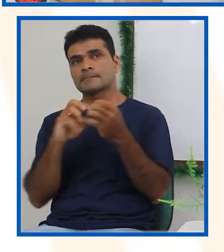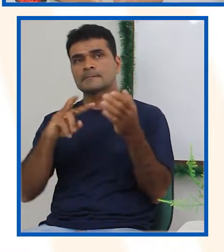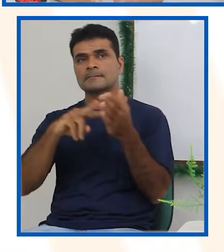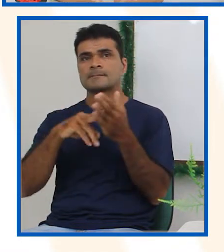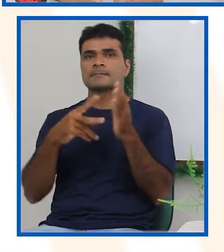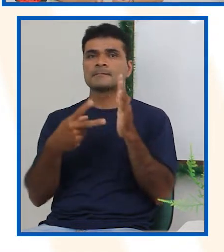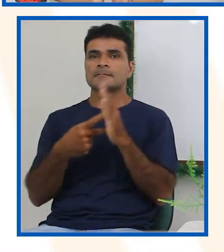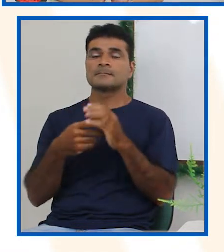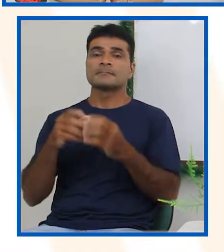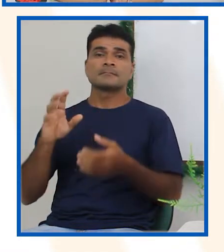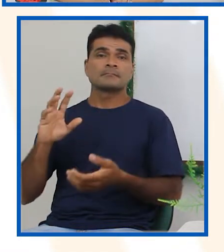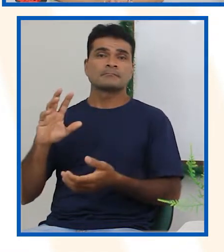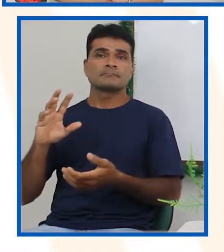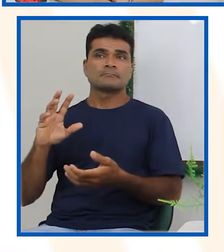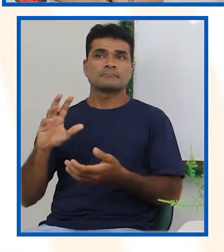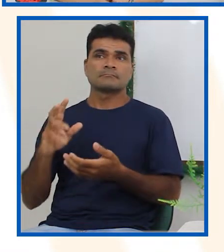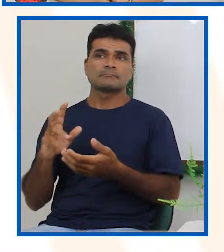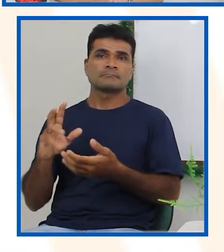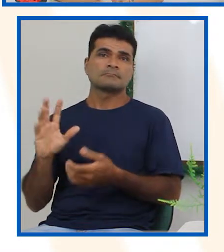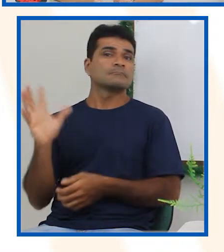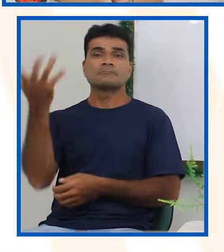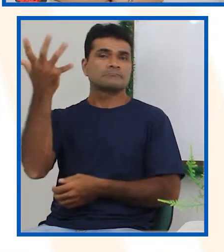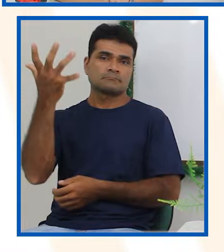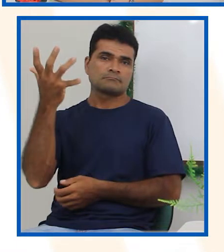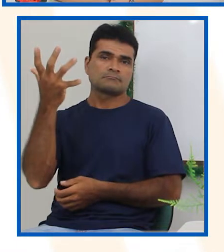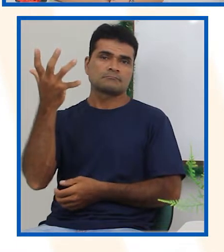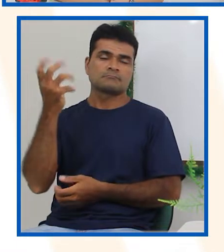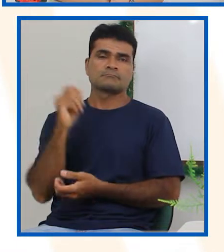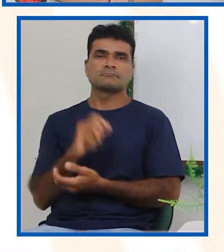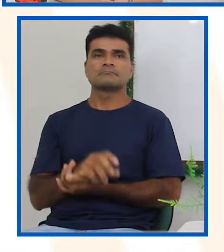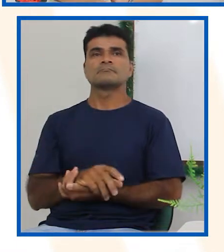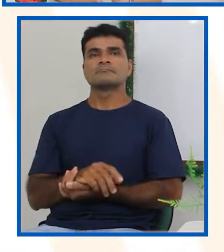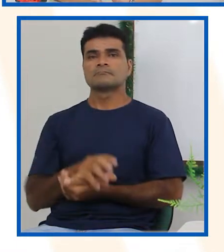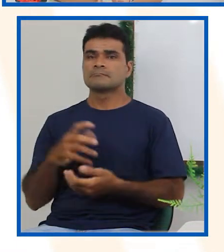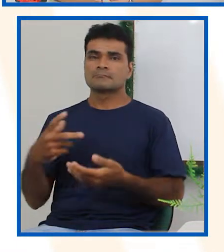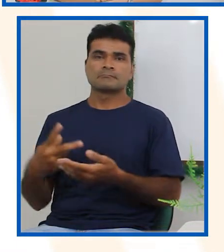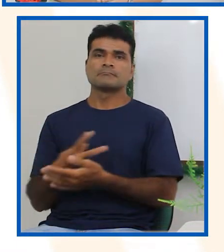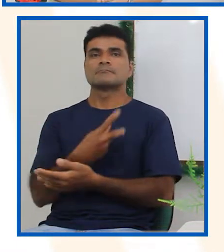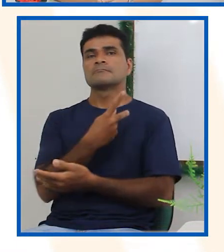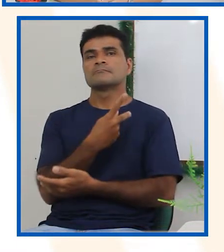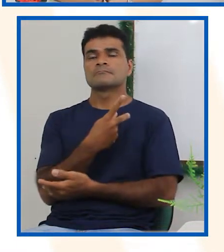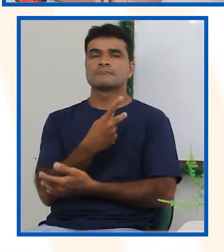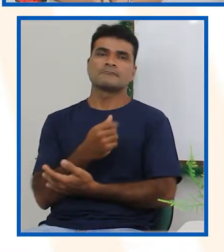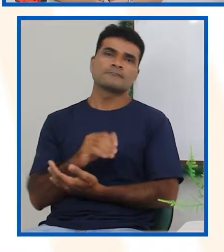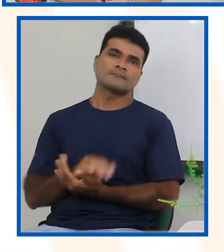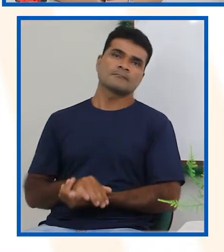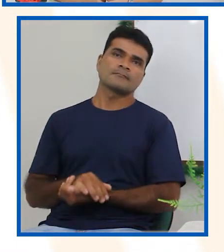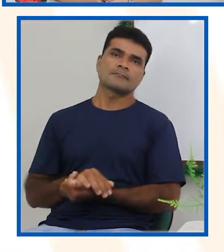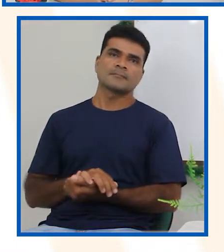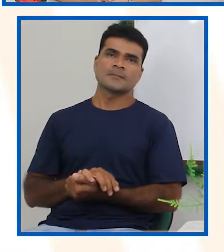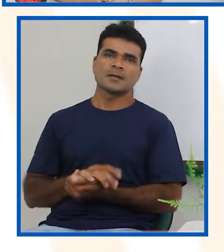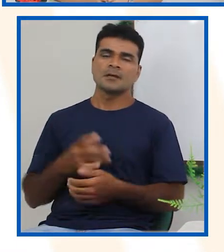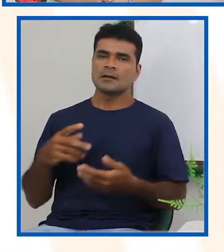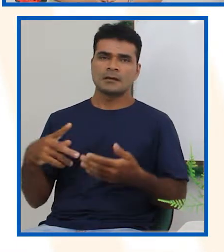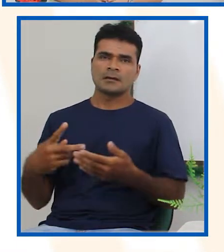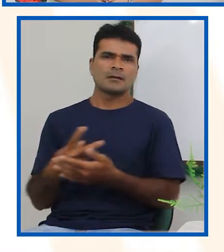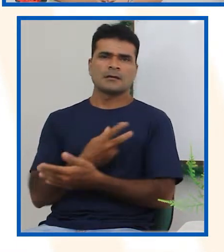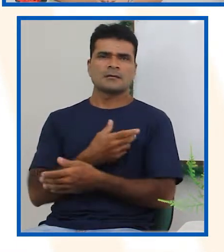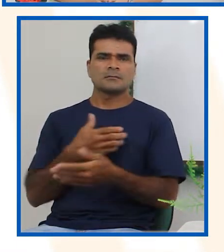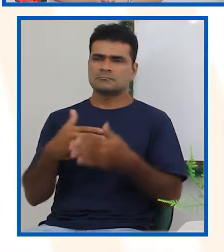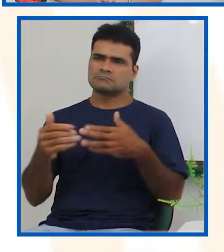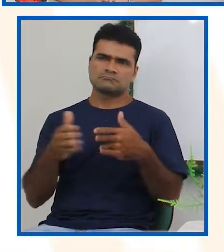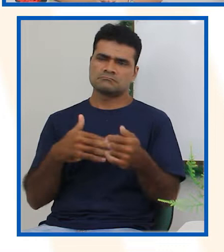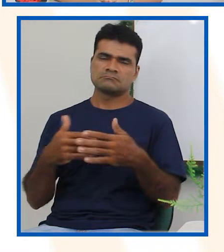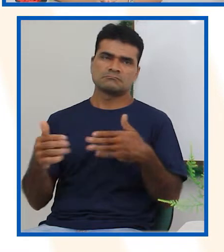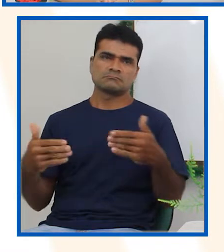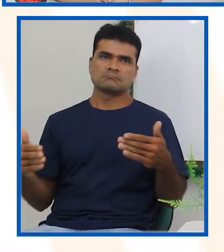acontecimento. E ele pode ser aleatório ou não. Os eventos não aleatórios, eles são os eventos que você consegue prever